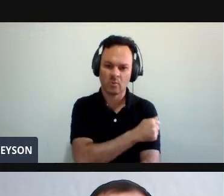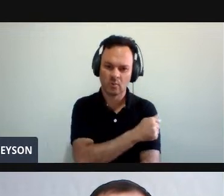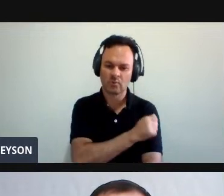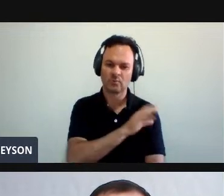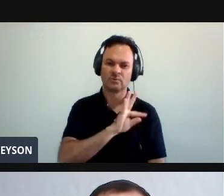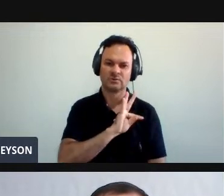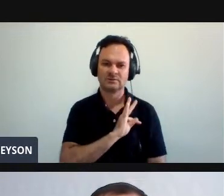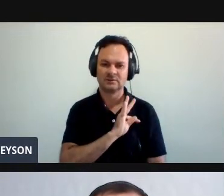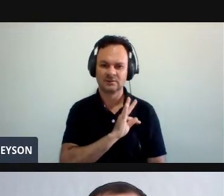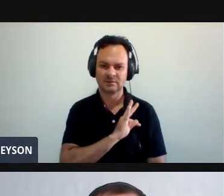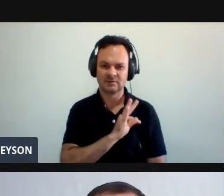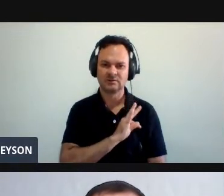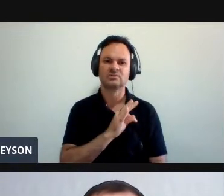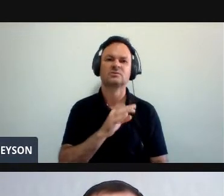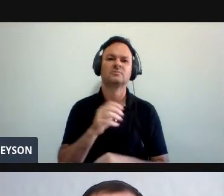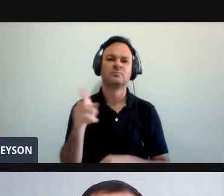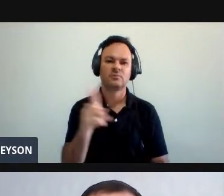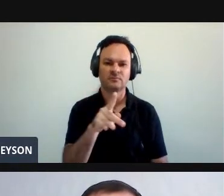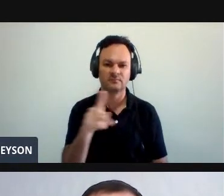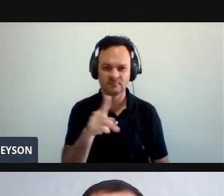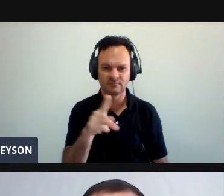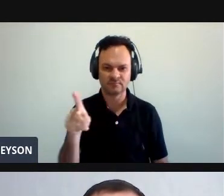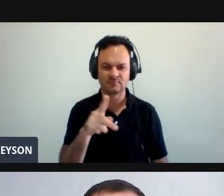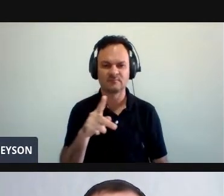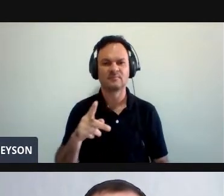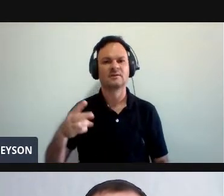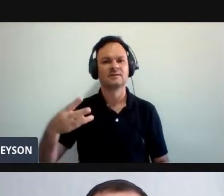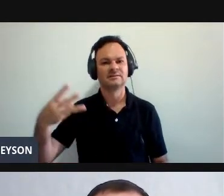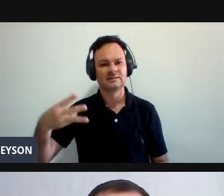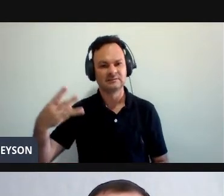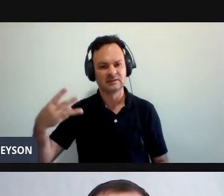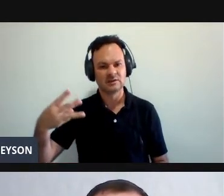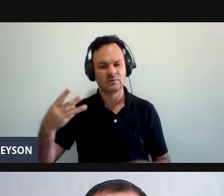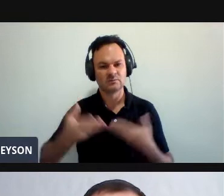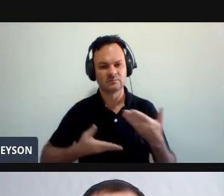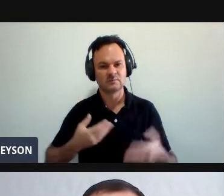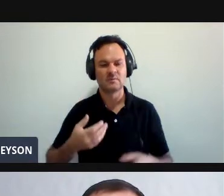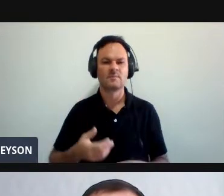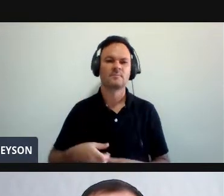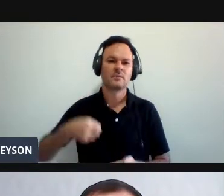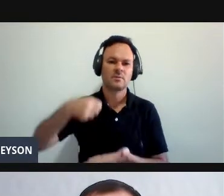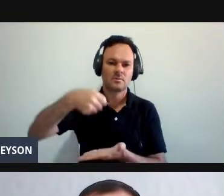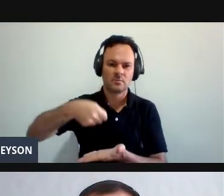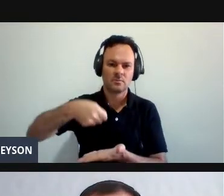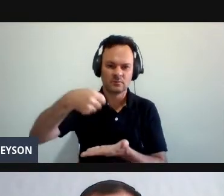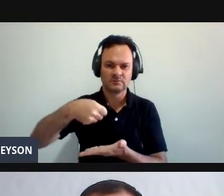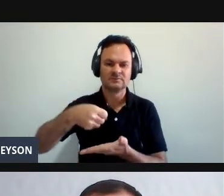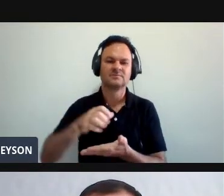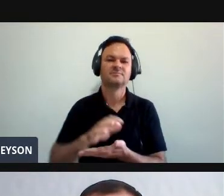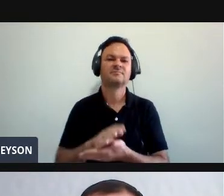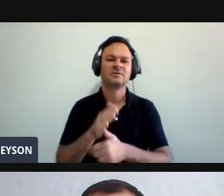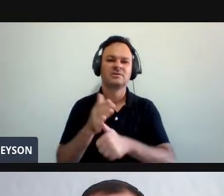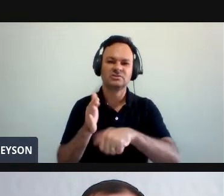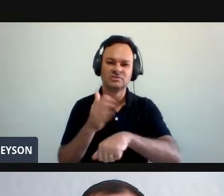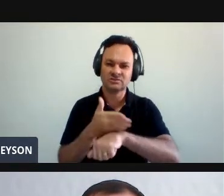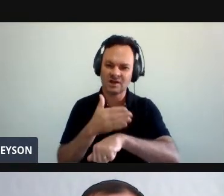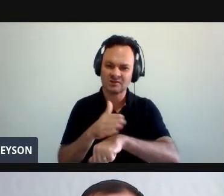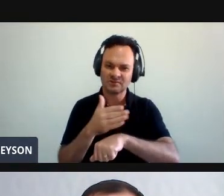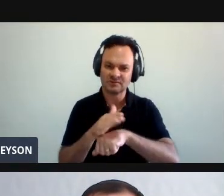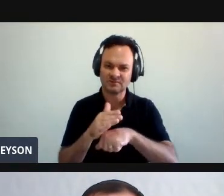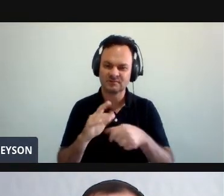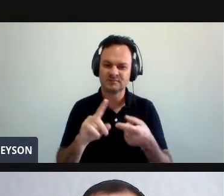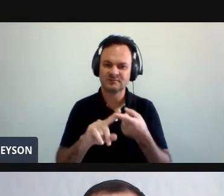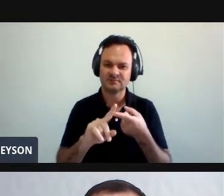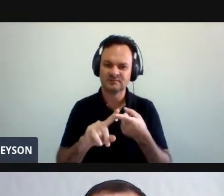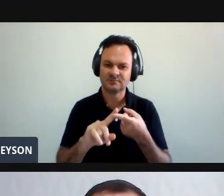técnicos, docentes, prestadores de serviços, bolsistas e estagiários. Neste